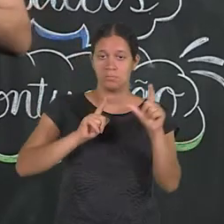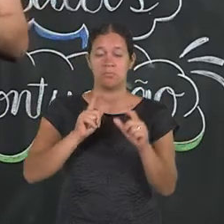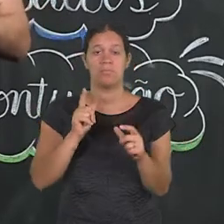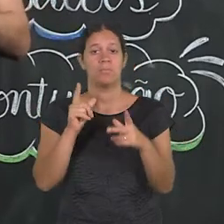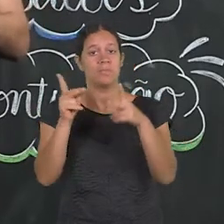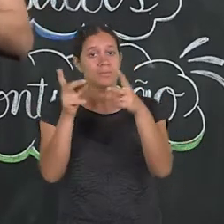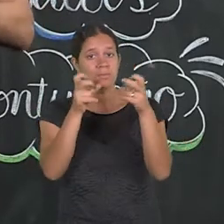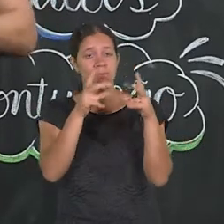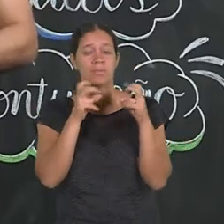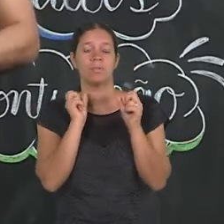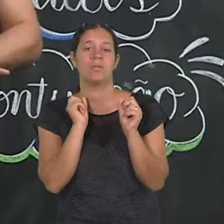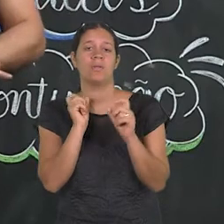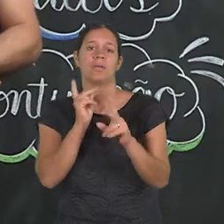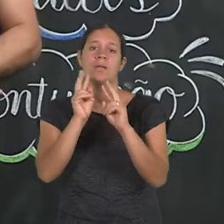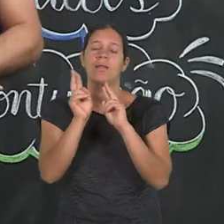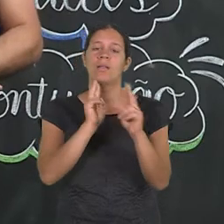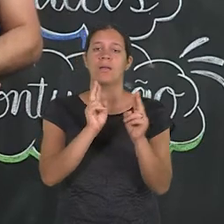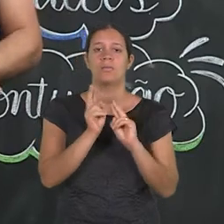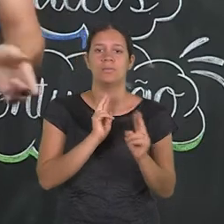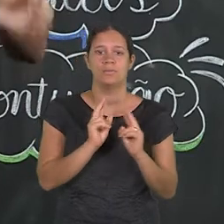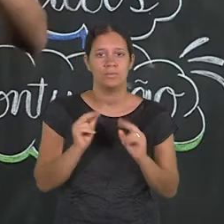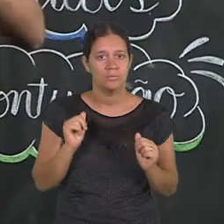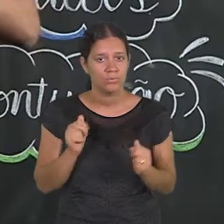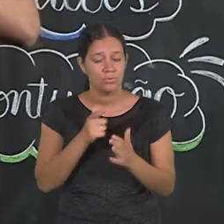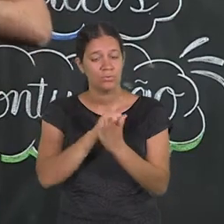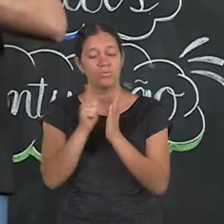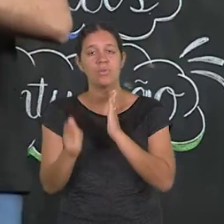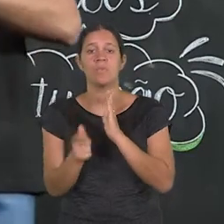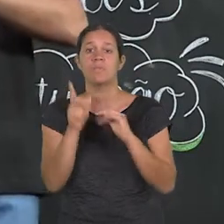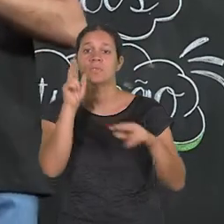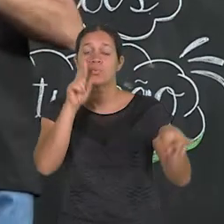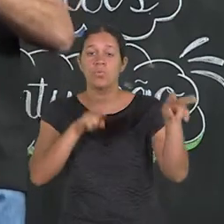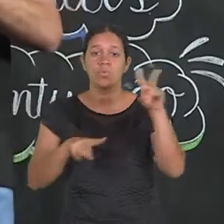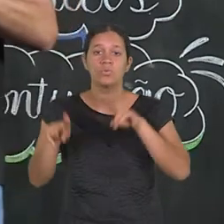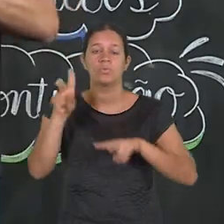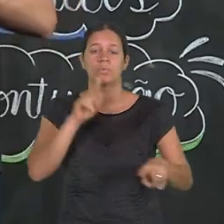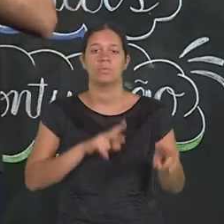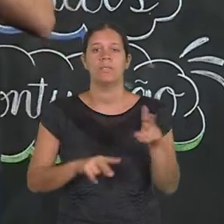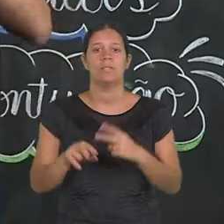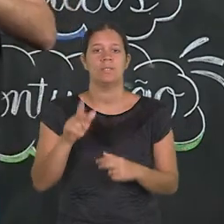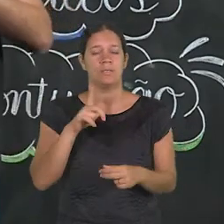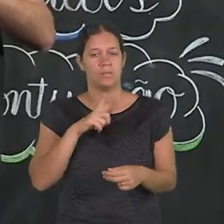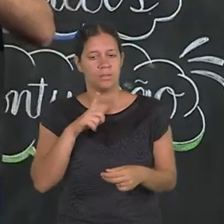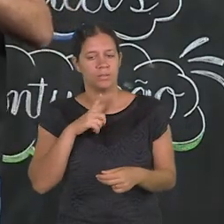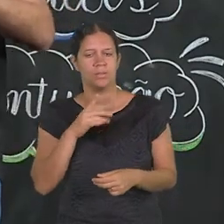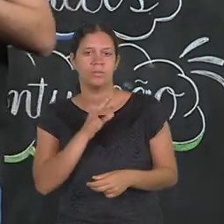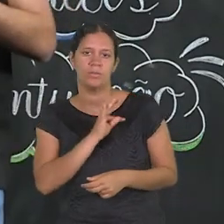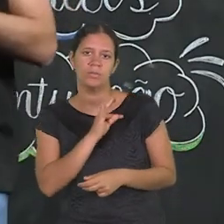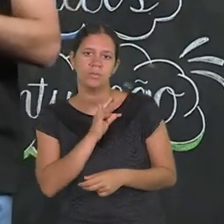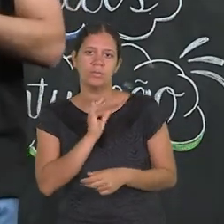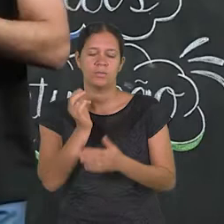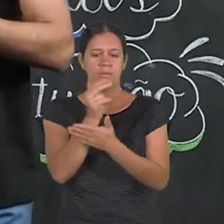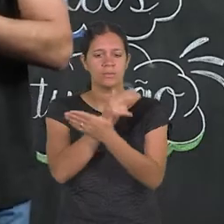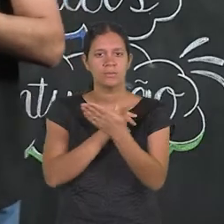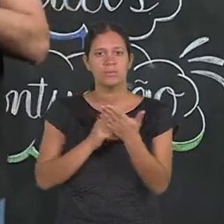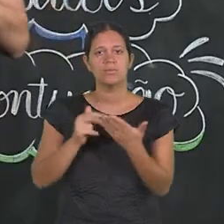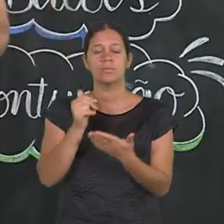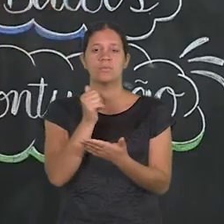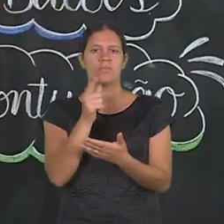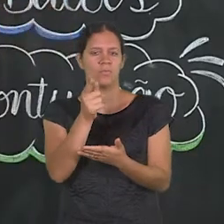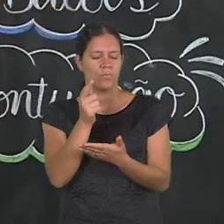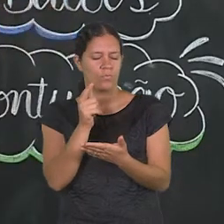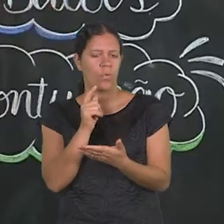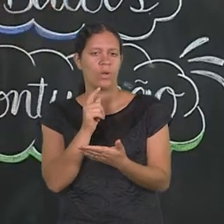pode nem perceber que existe uma relação entre essas histórias em quadrinhos e os gêneros audiovisuais. Existe, inclusive, uma técnica chamada de desenho de